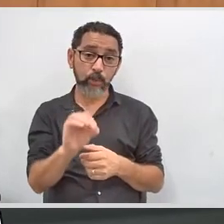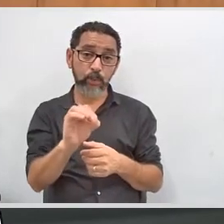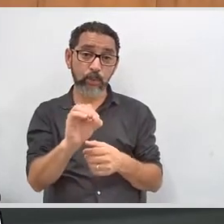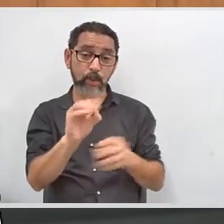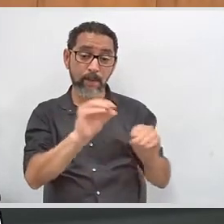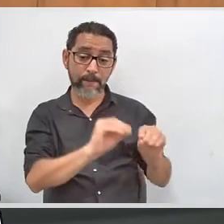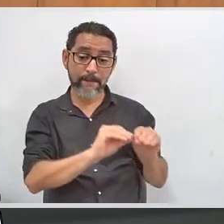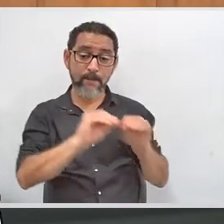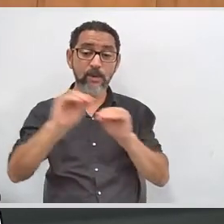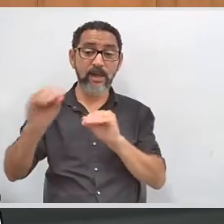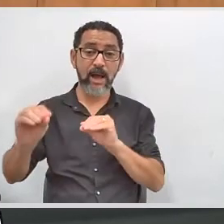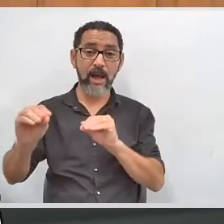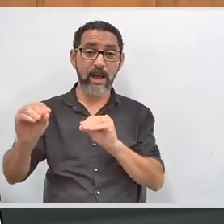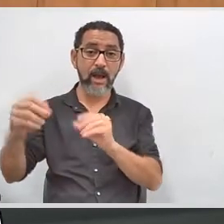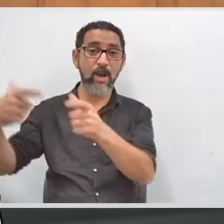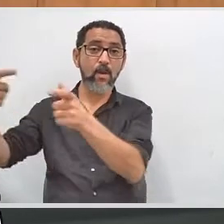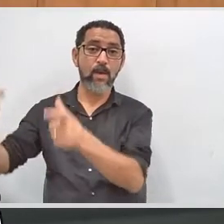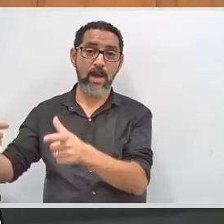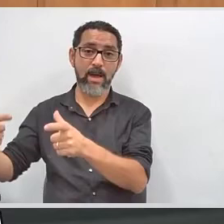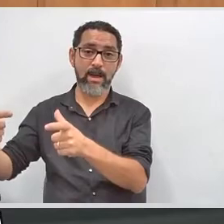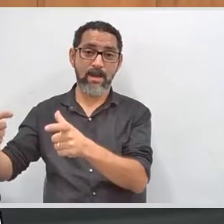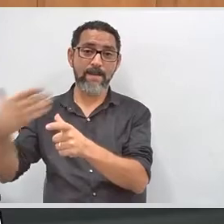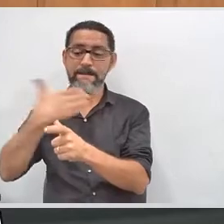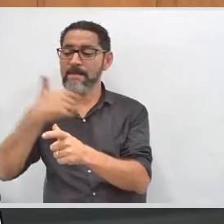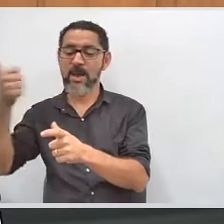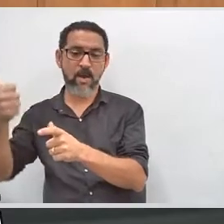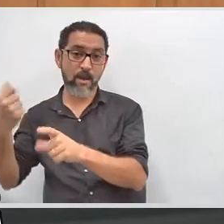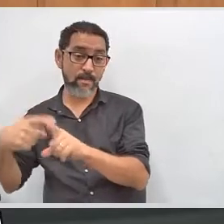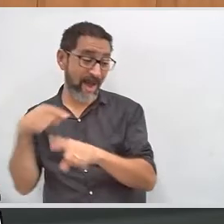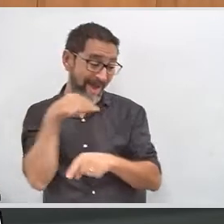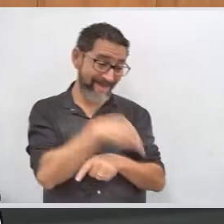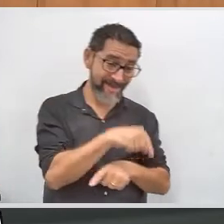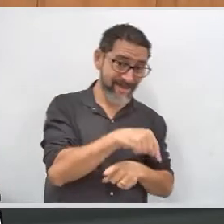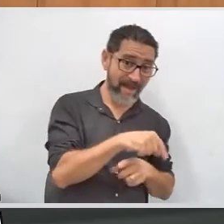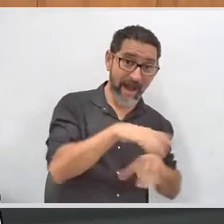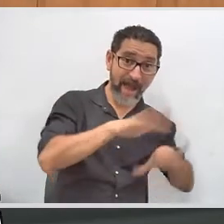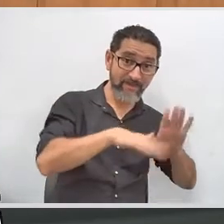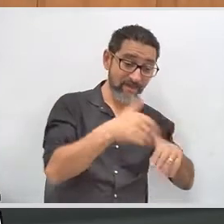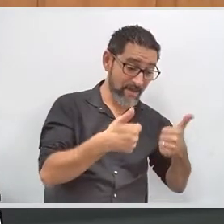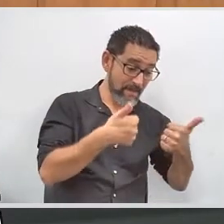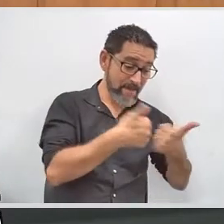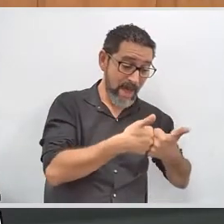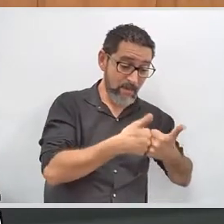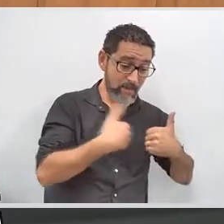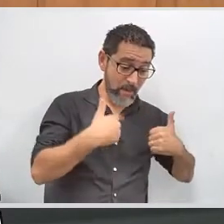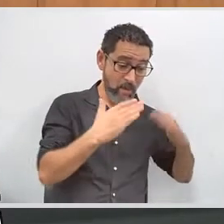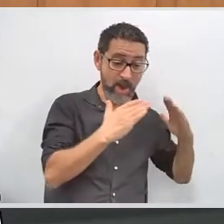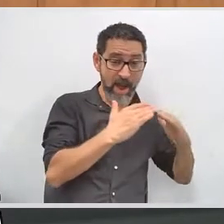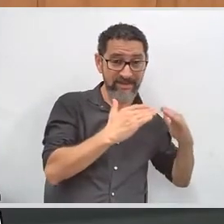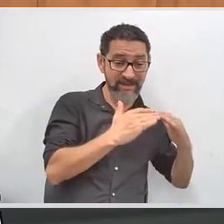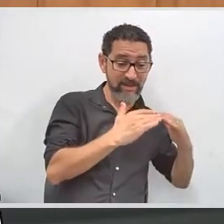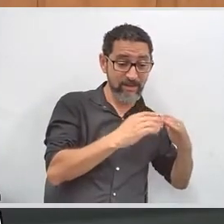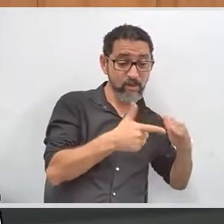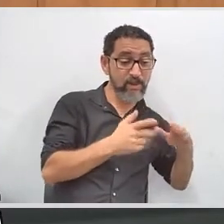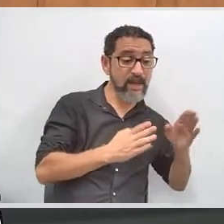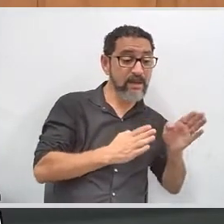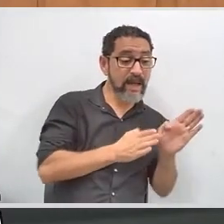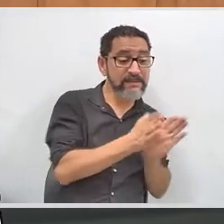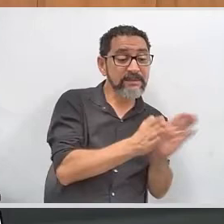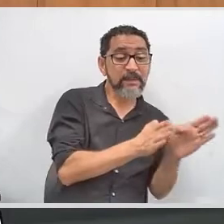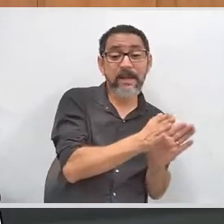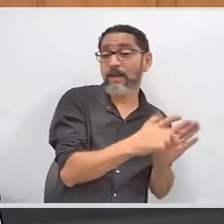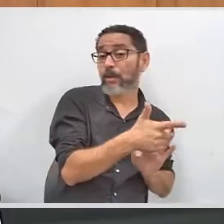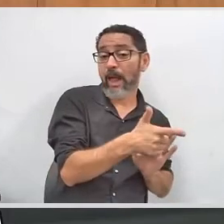ele está, no domicílio eleitoral, só que numa condição melhor do que aquela que ele deixou de aproveitar no tempo específico.